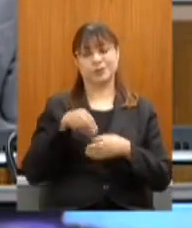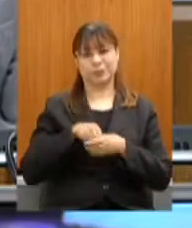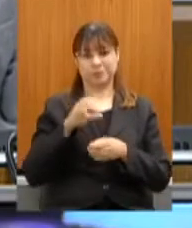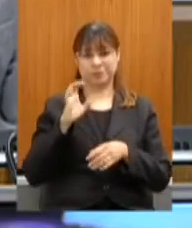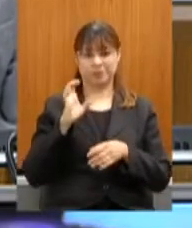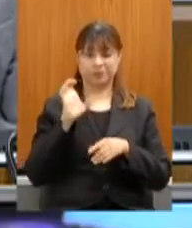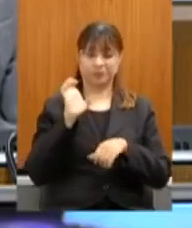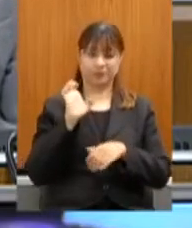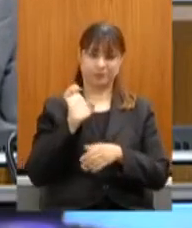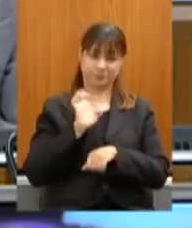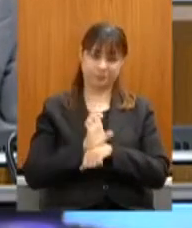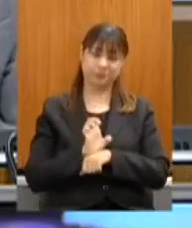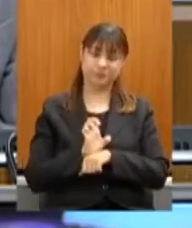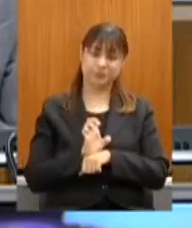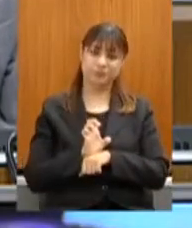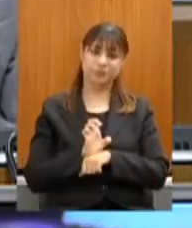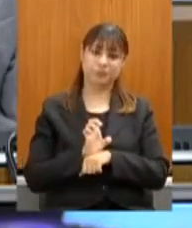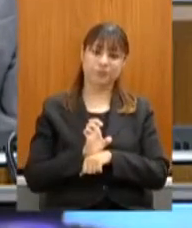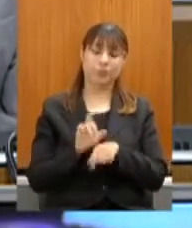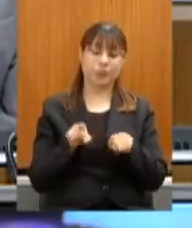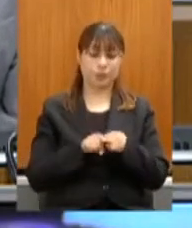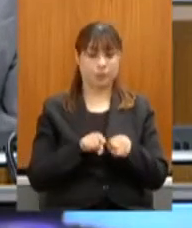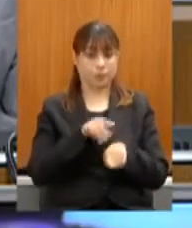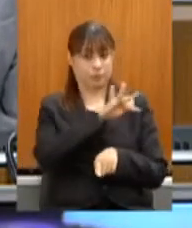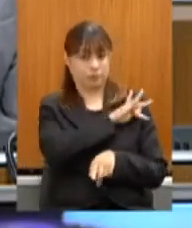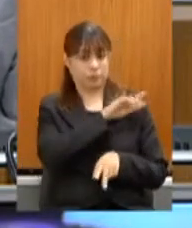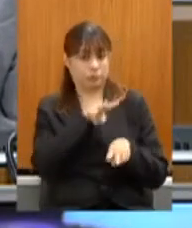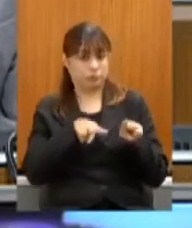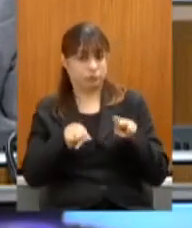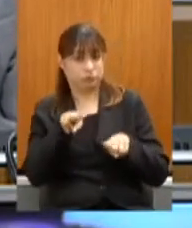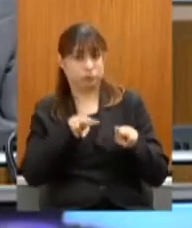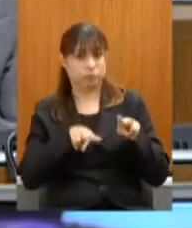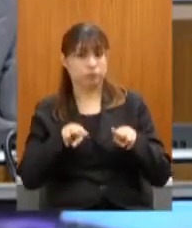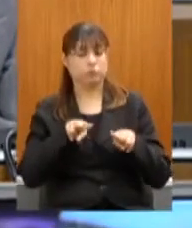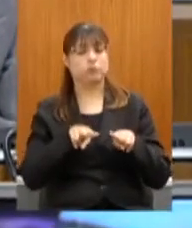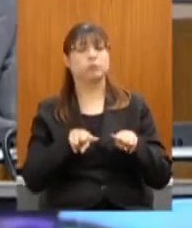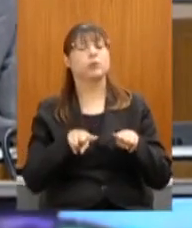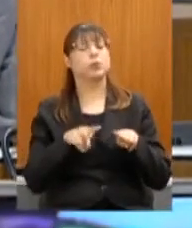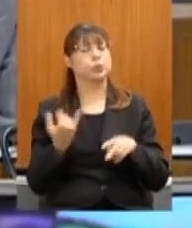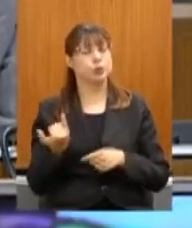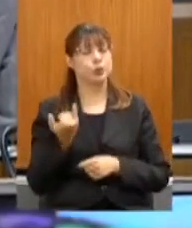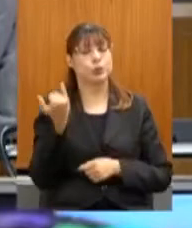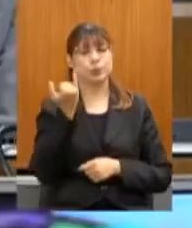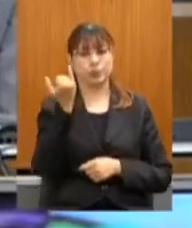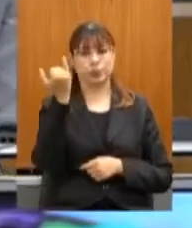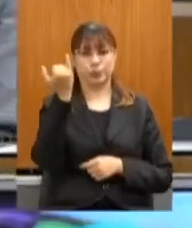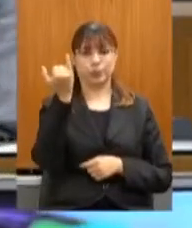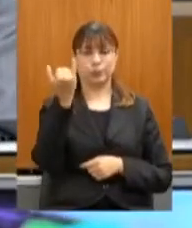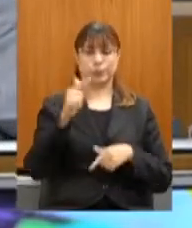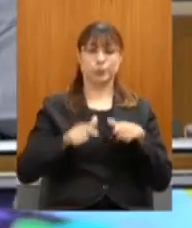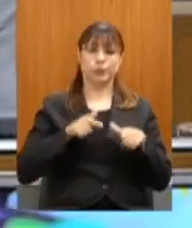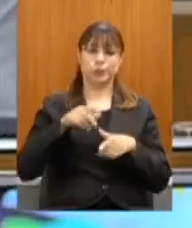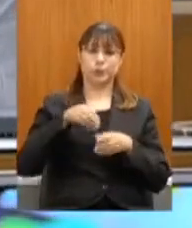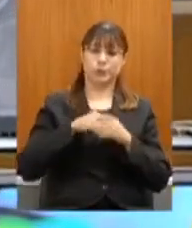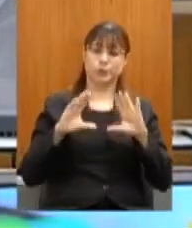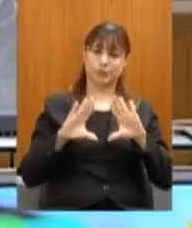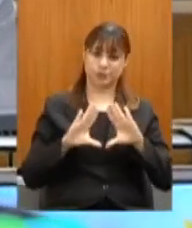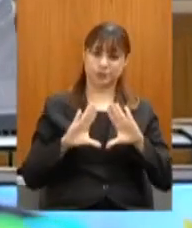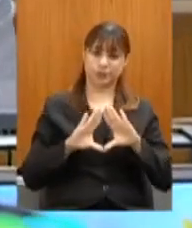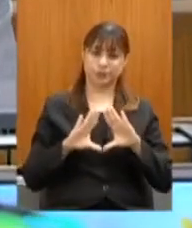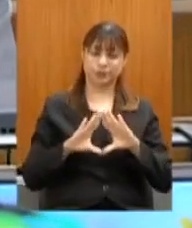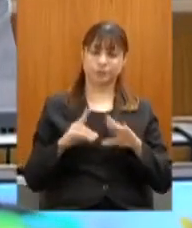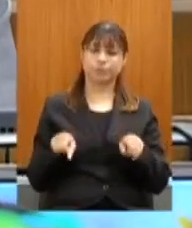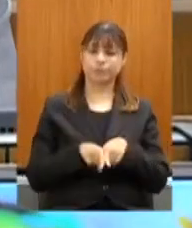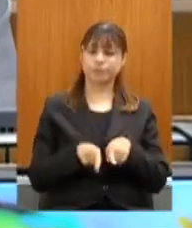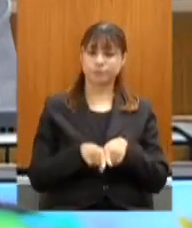Dar a conhecer e fiscalizar papel preponderante na Assembleia e conduzir